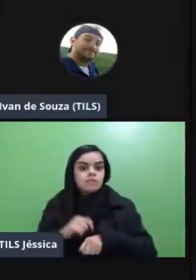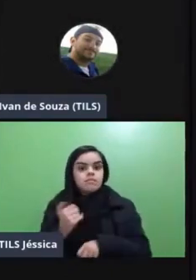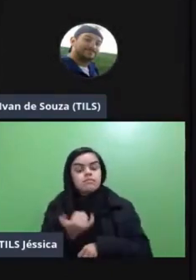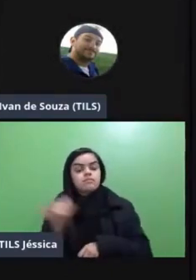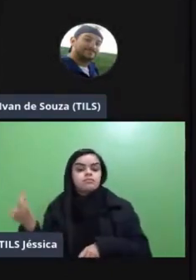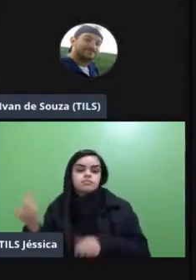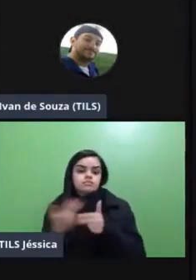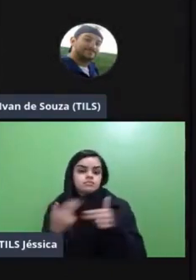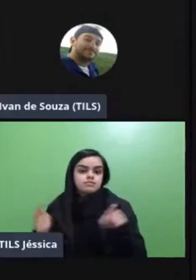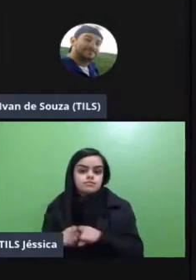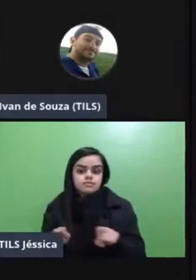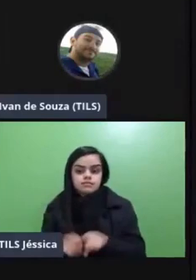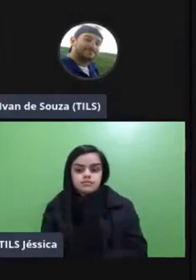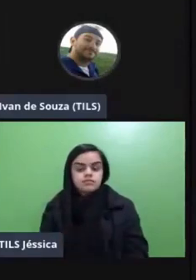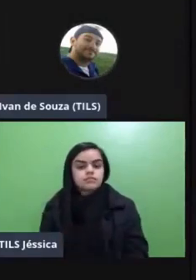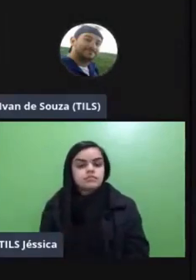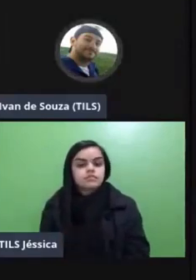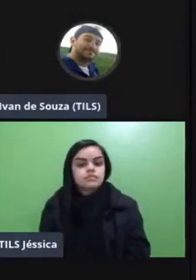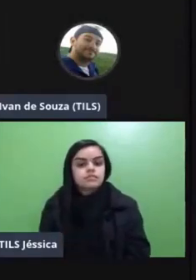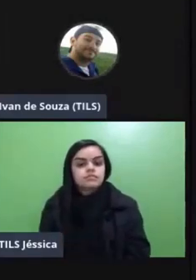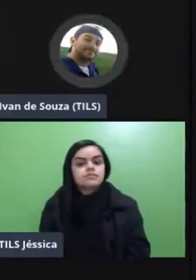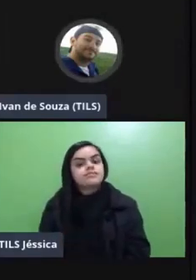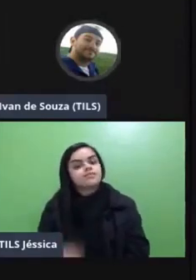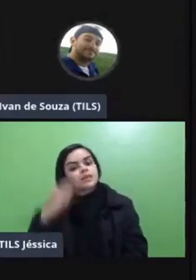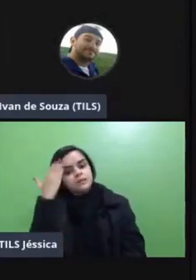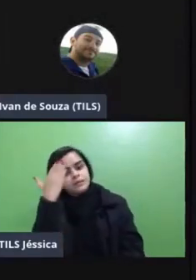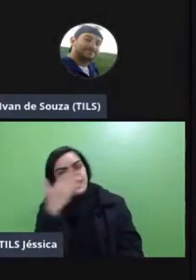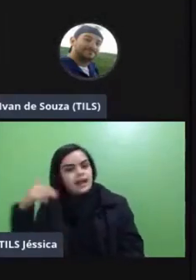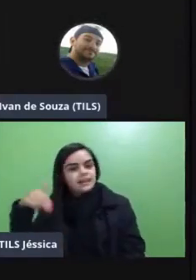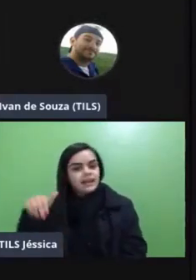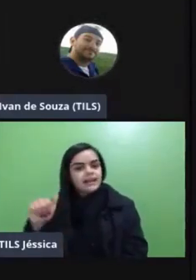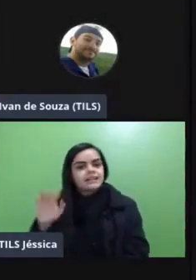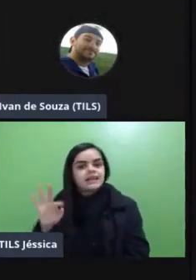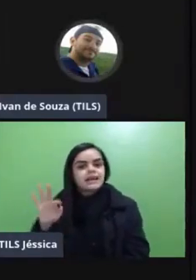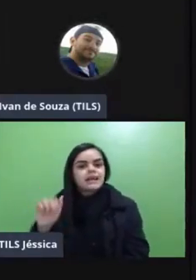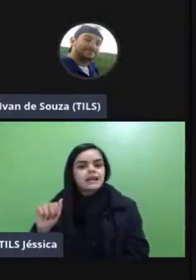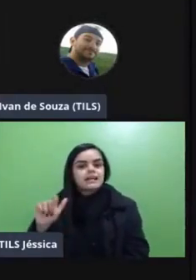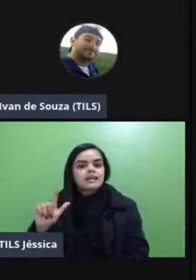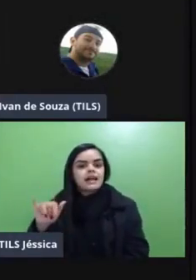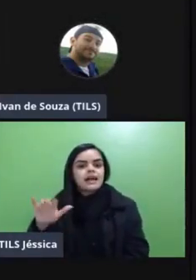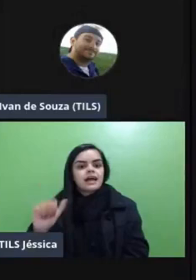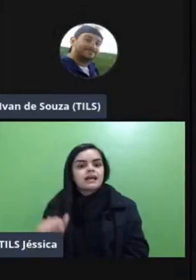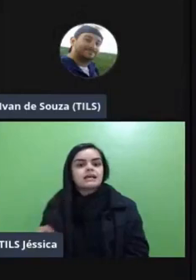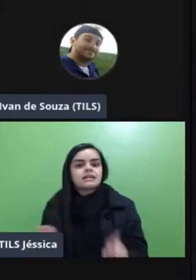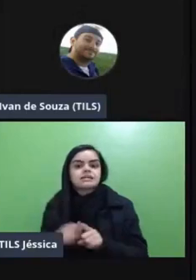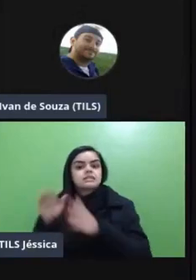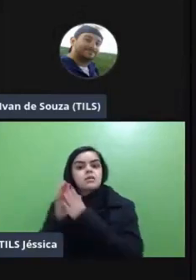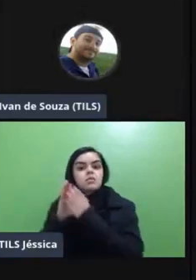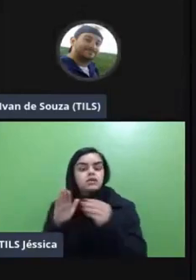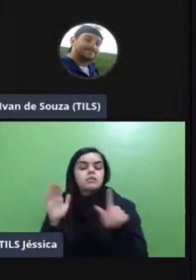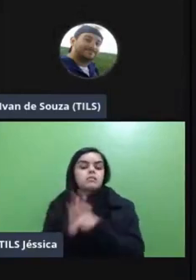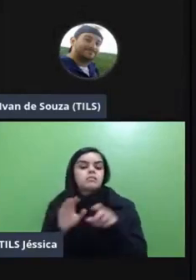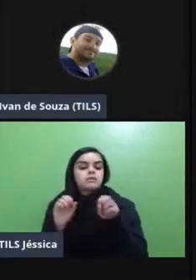isso é lembrando obrigada Natália olha compreender esses modelos de ensino híbrido realmente